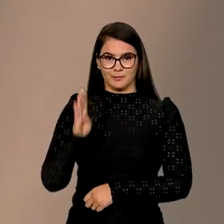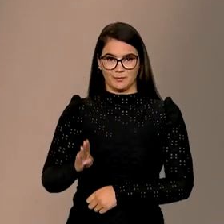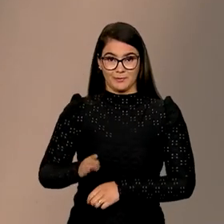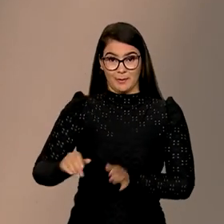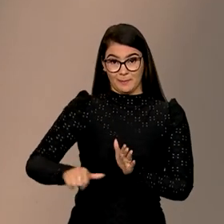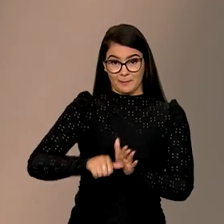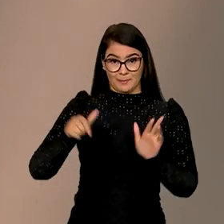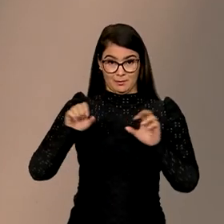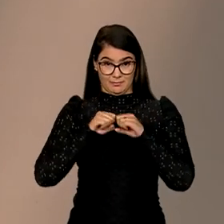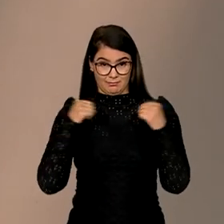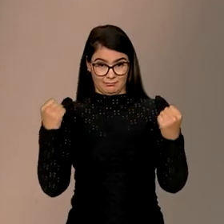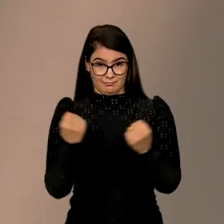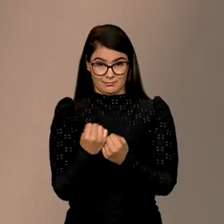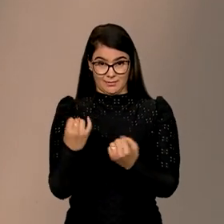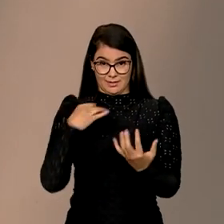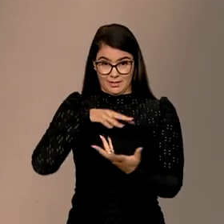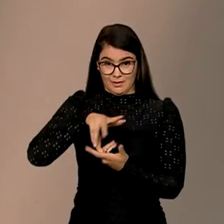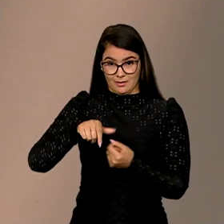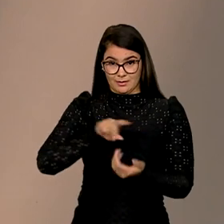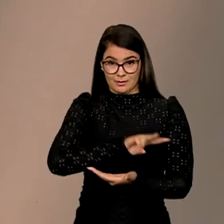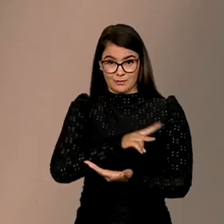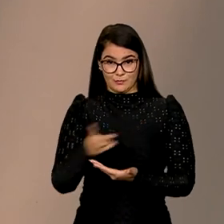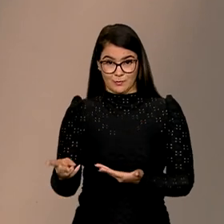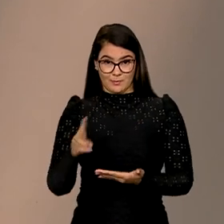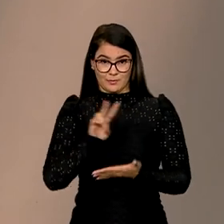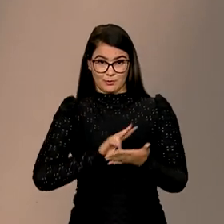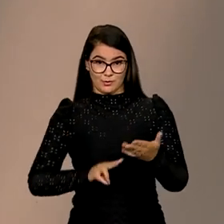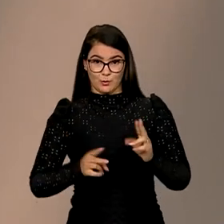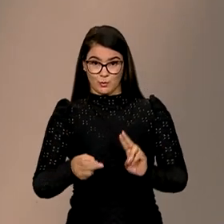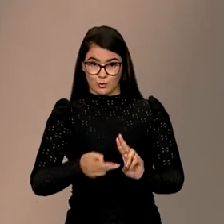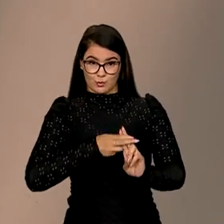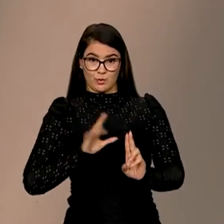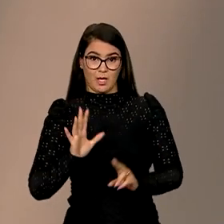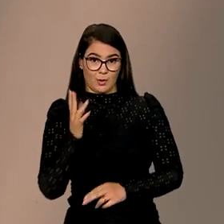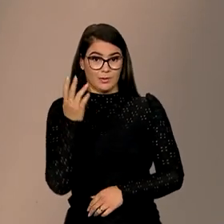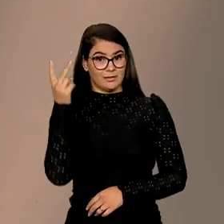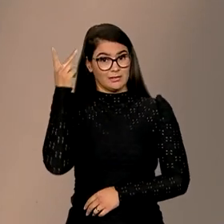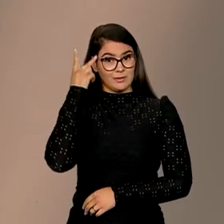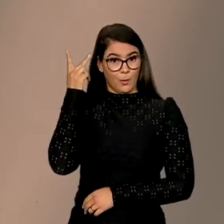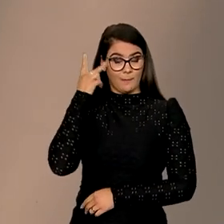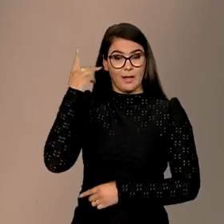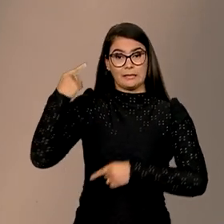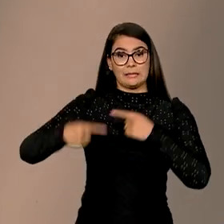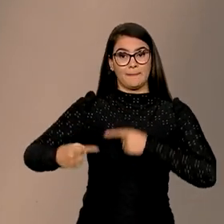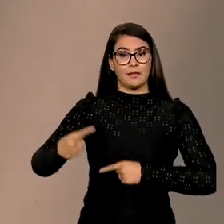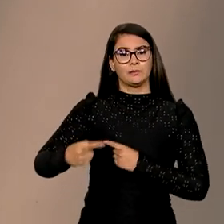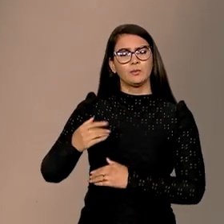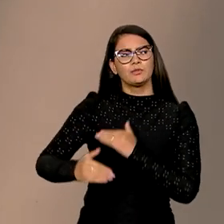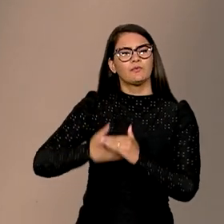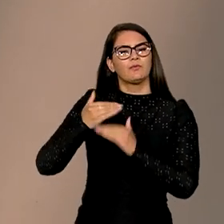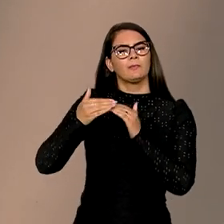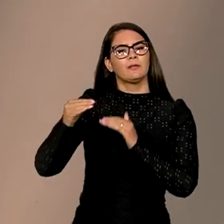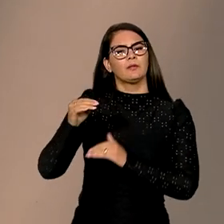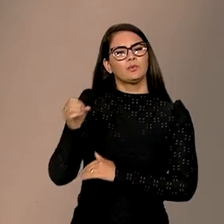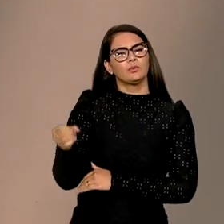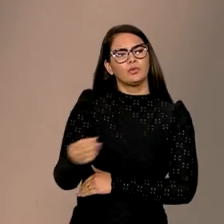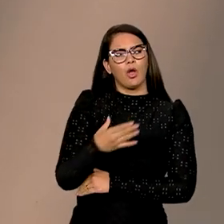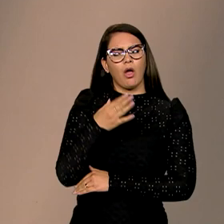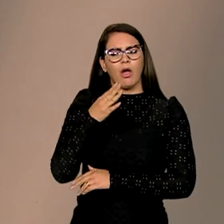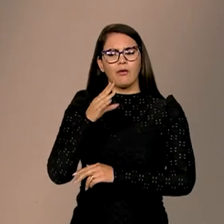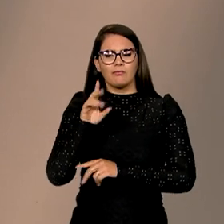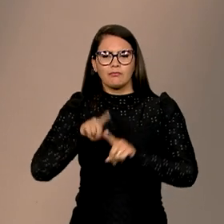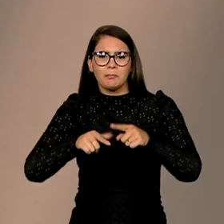simpósio internacional de transformação digital no SUS, realizado em São Paulo, debateu o desenvolvimento e uso de novas